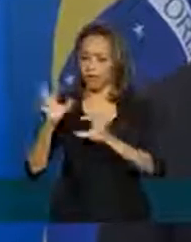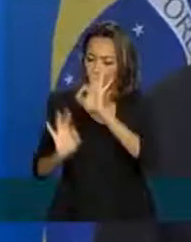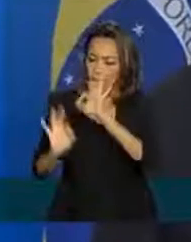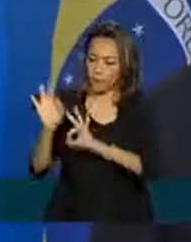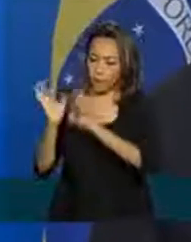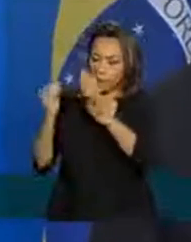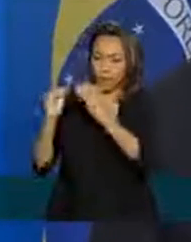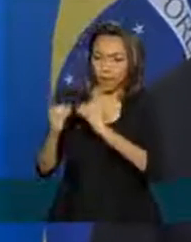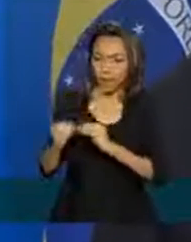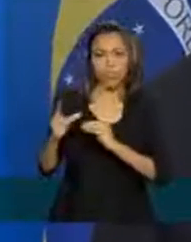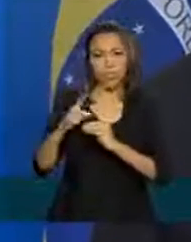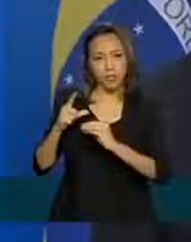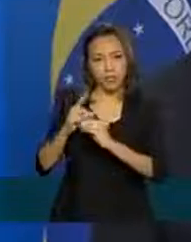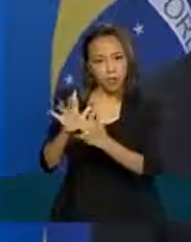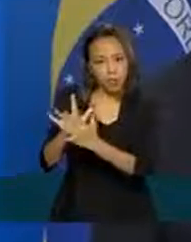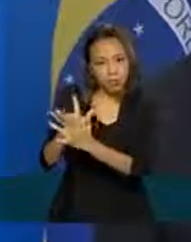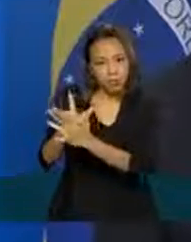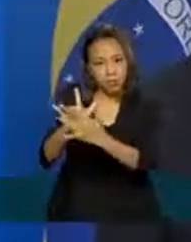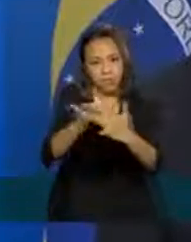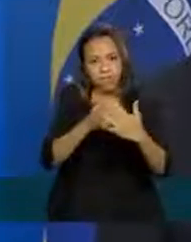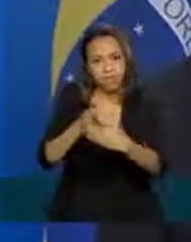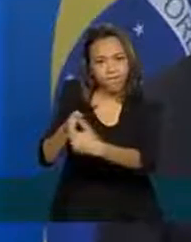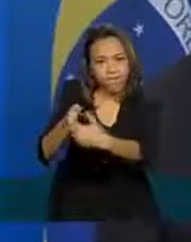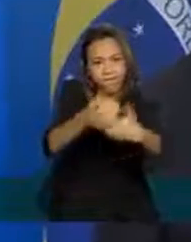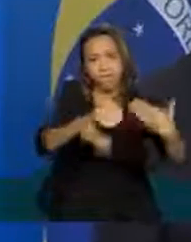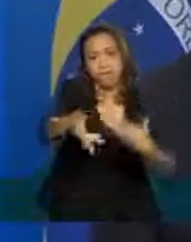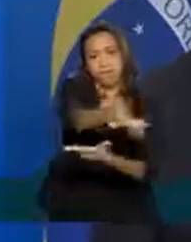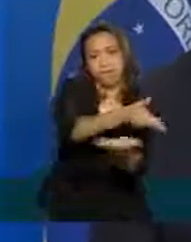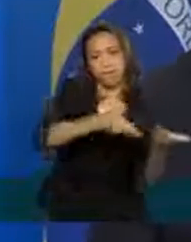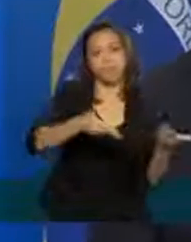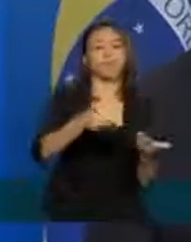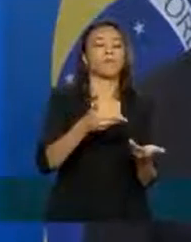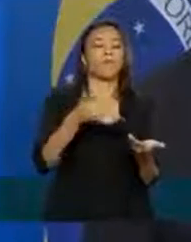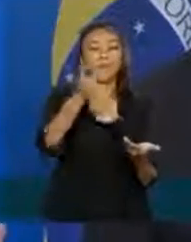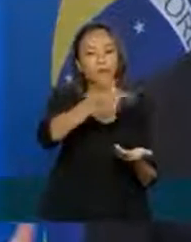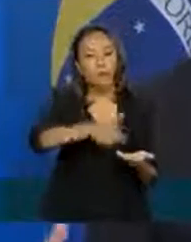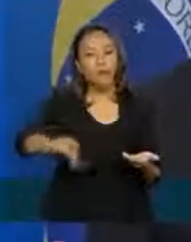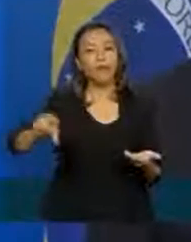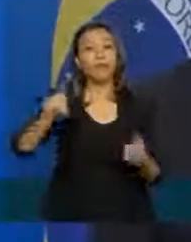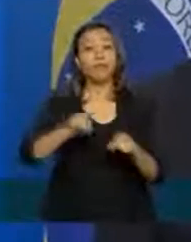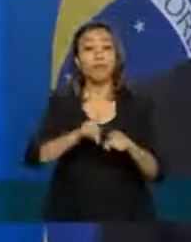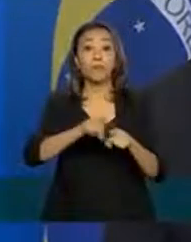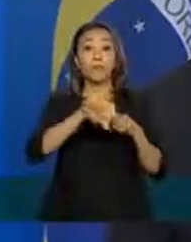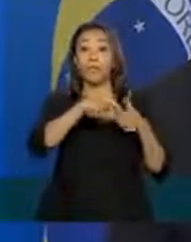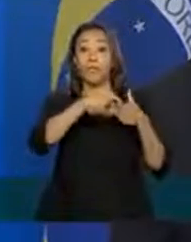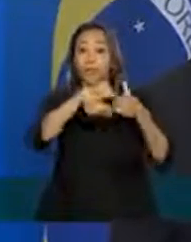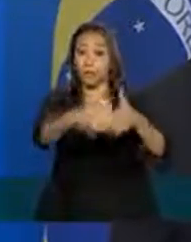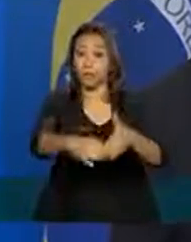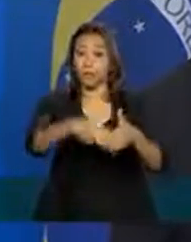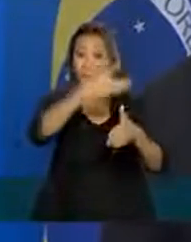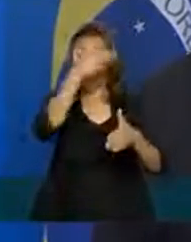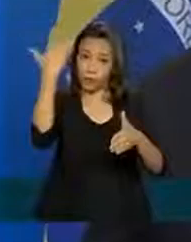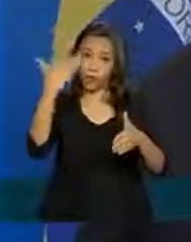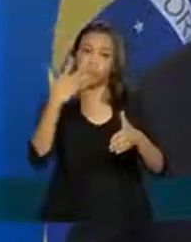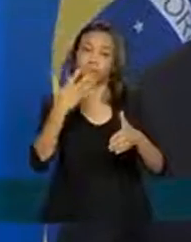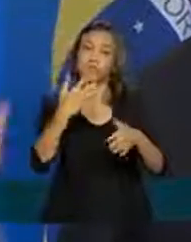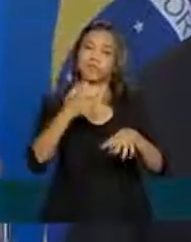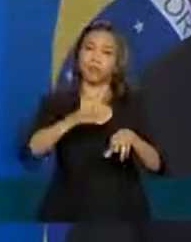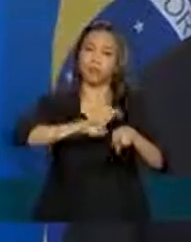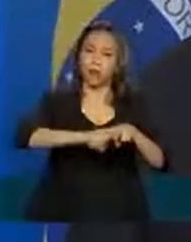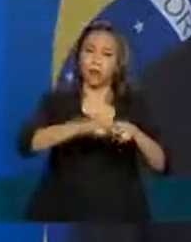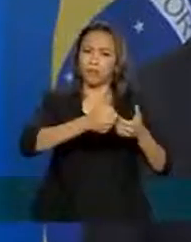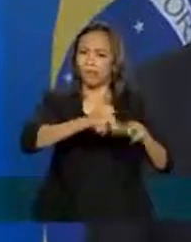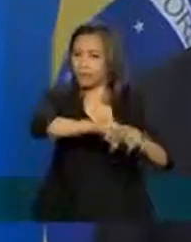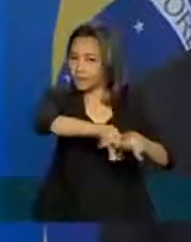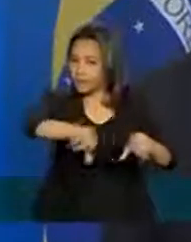em alinhado com o setor privado vim a público anunciar mas o setor de transporte de passageiros está priorizado dentro do